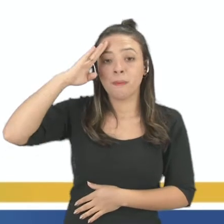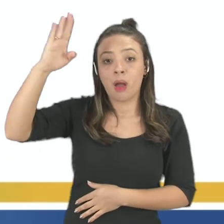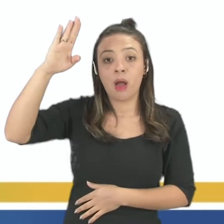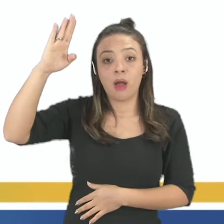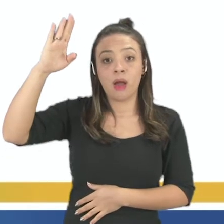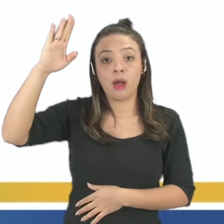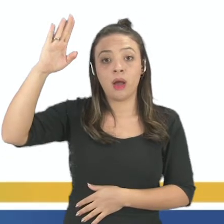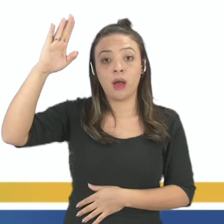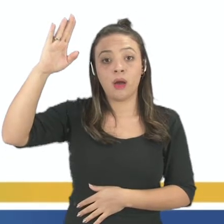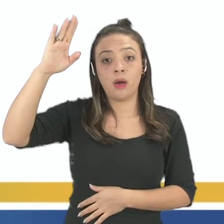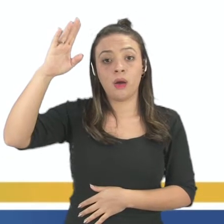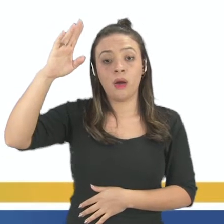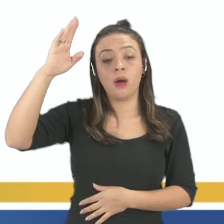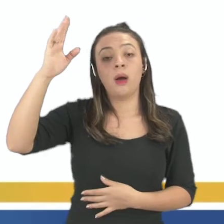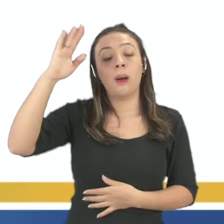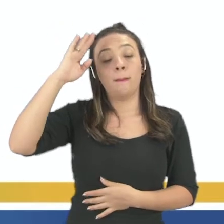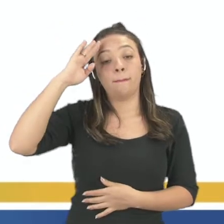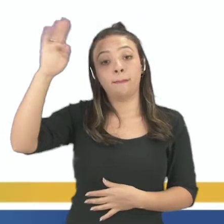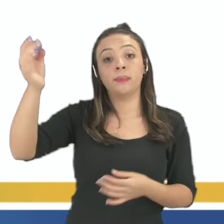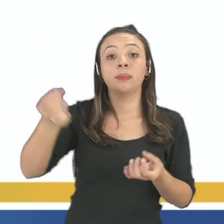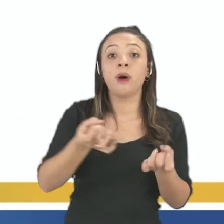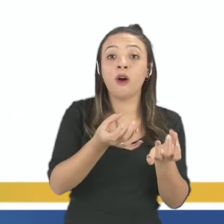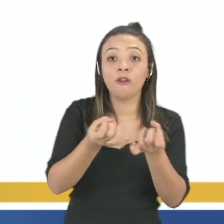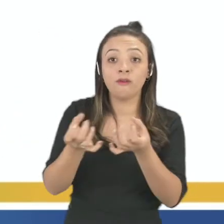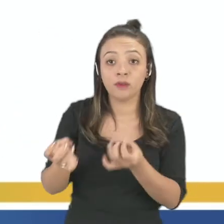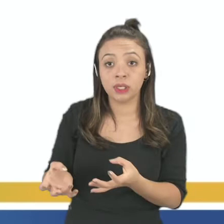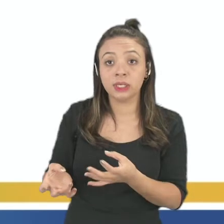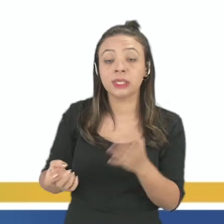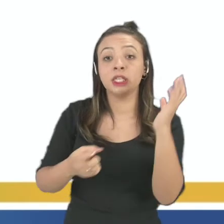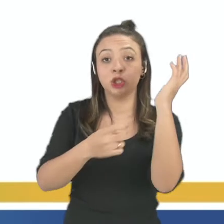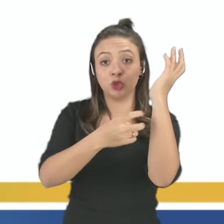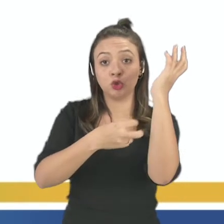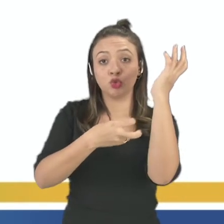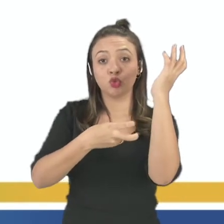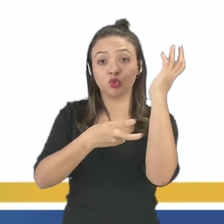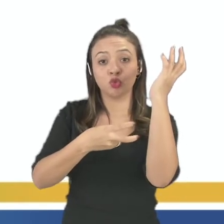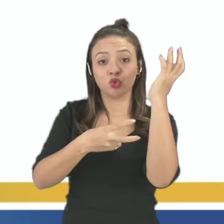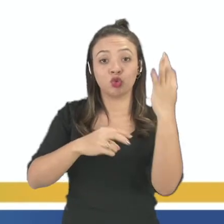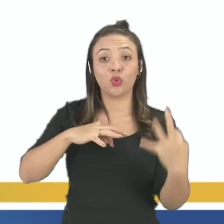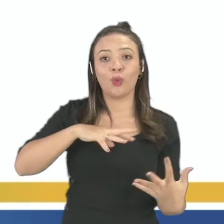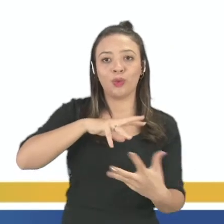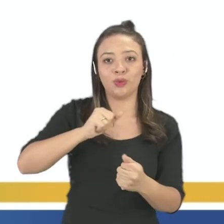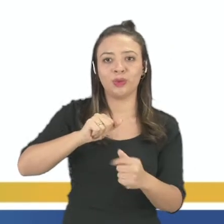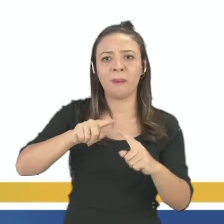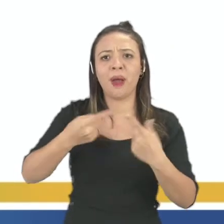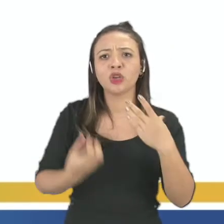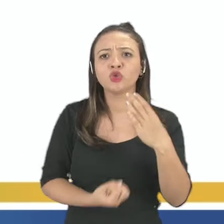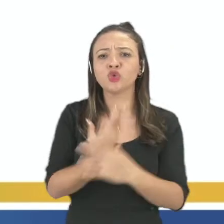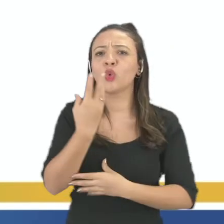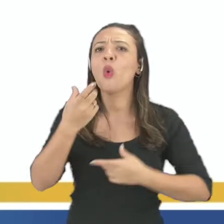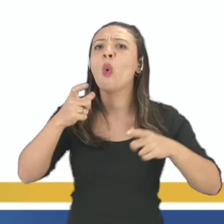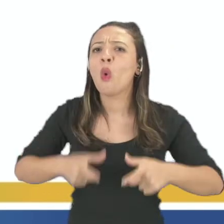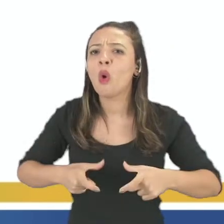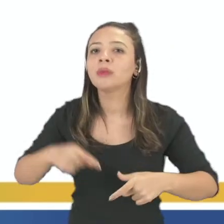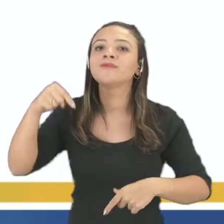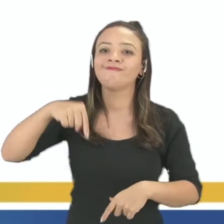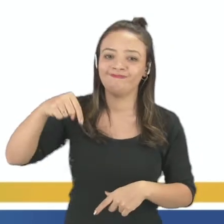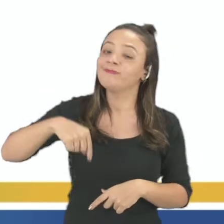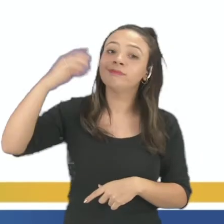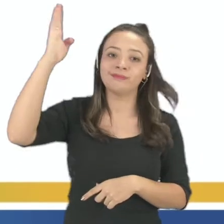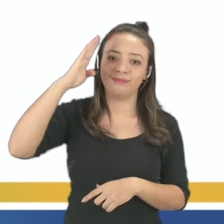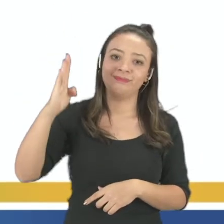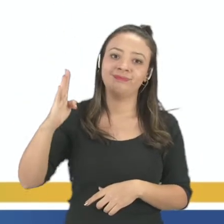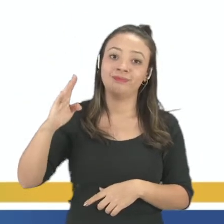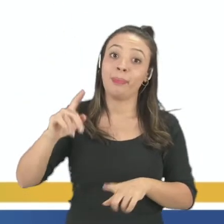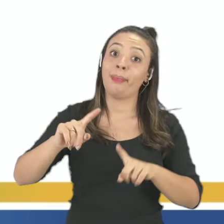látex do mundo. Então, mas a origem é da onde? É do Brasil. Mas foi levado